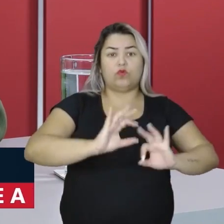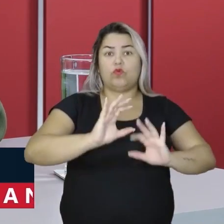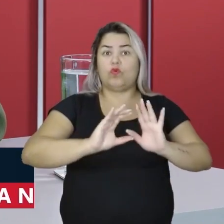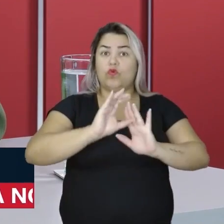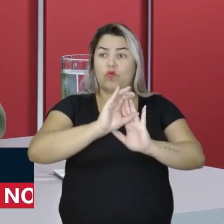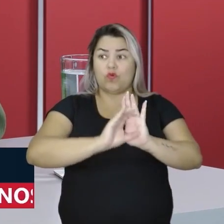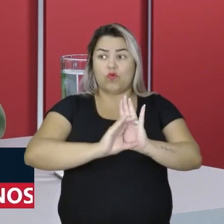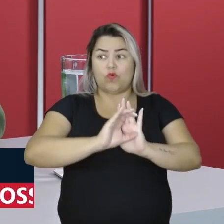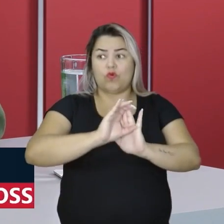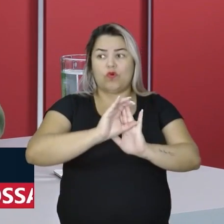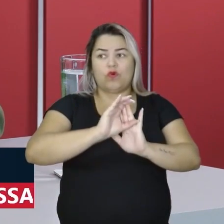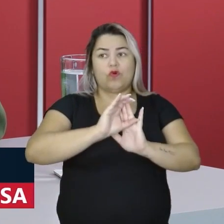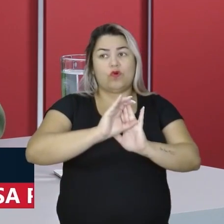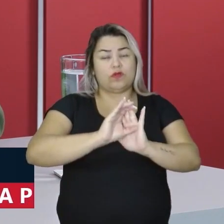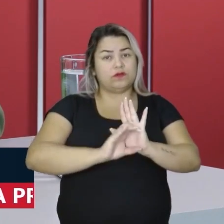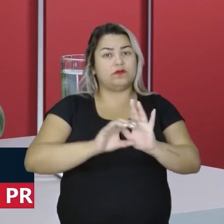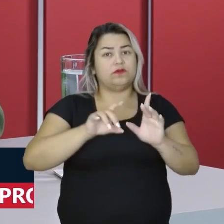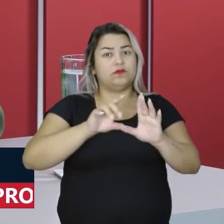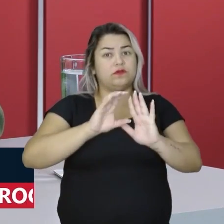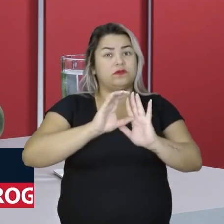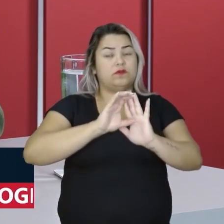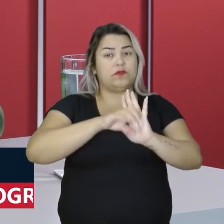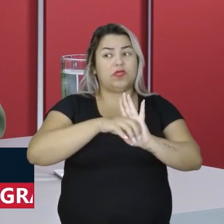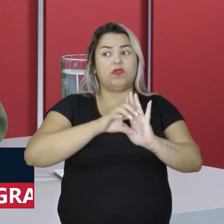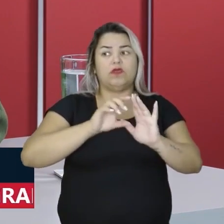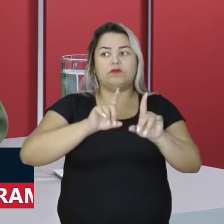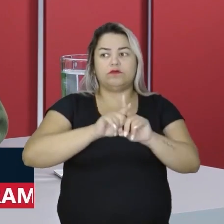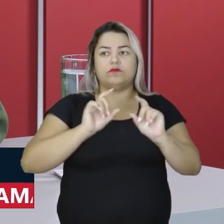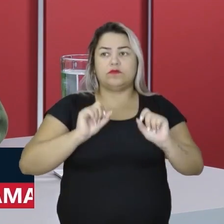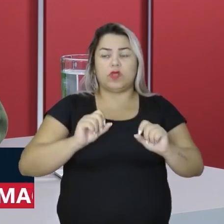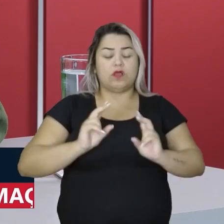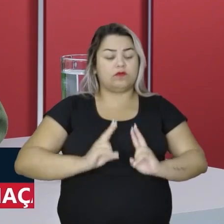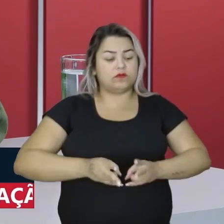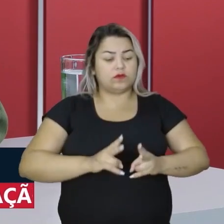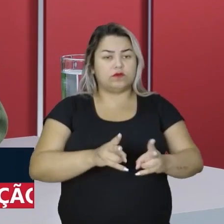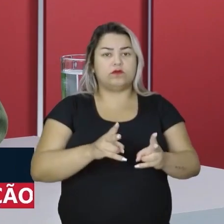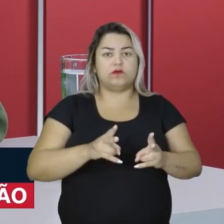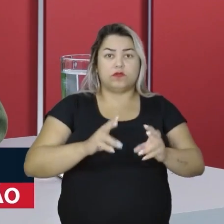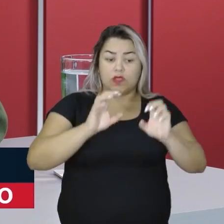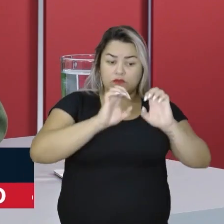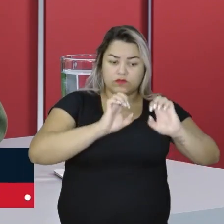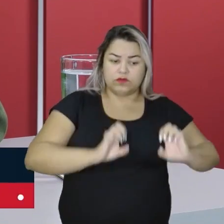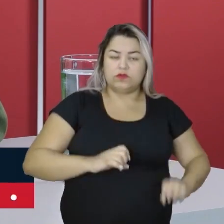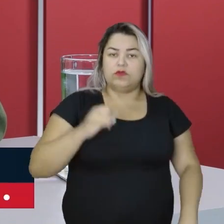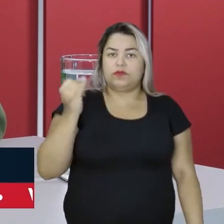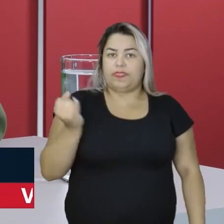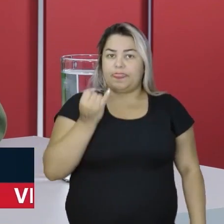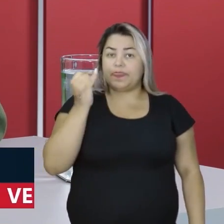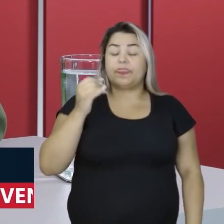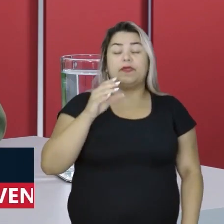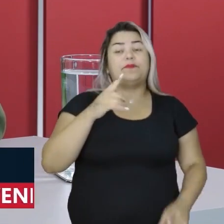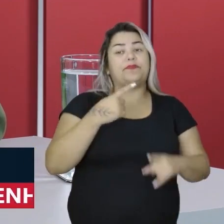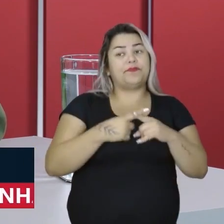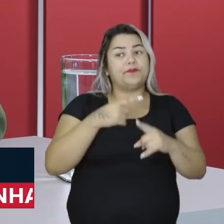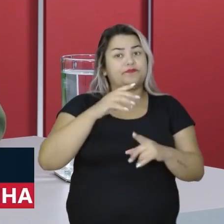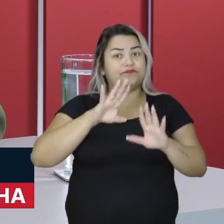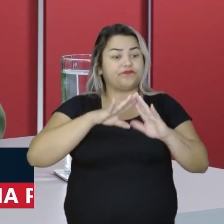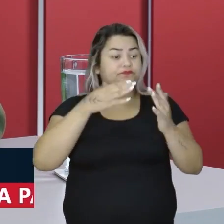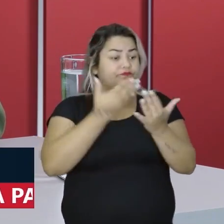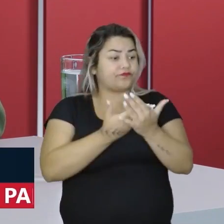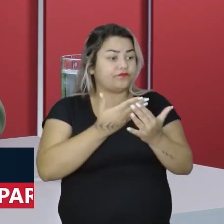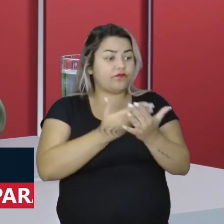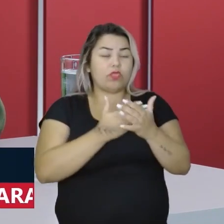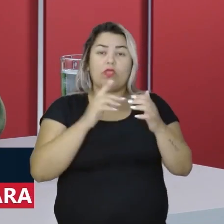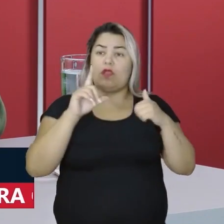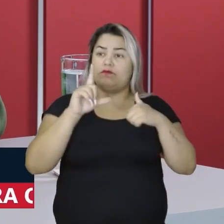corresponda a essa ampliação da permanência. Por isso que a estrutura é tão importante, porque as escolas vão ter que ter laboratórios,